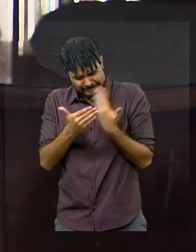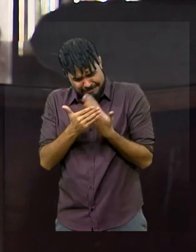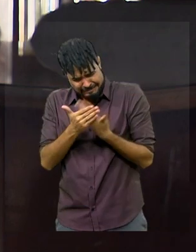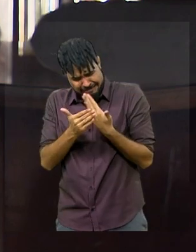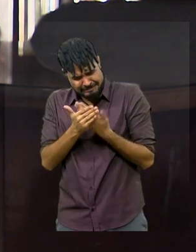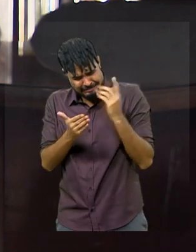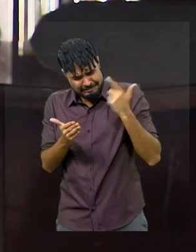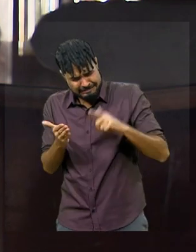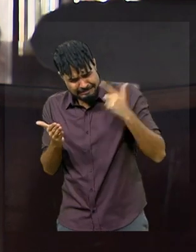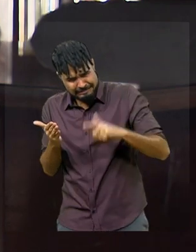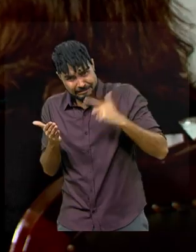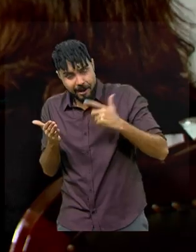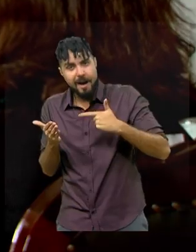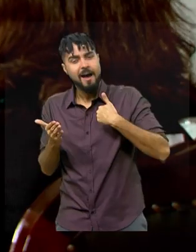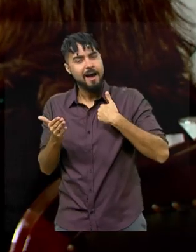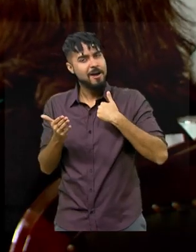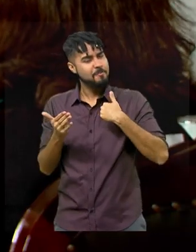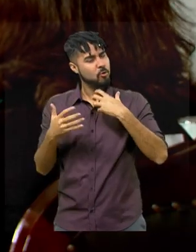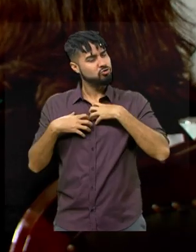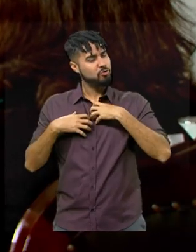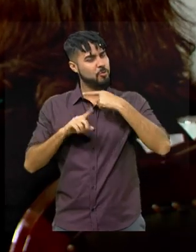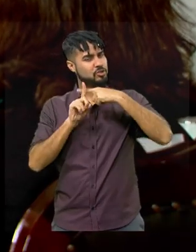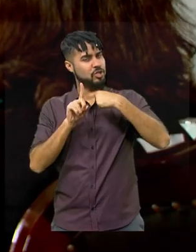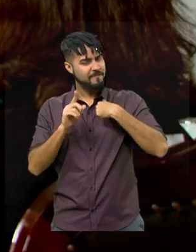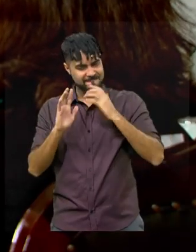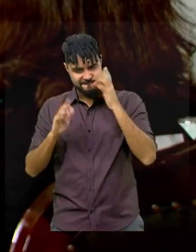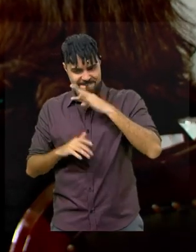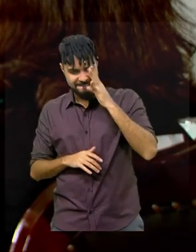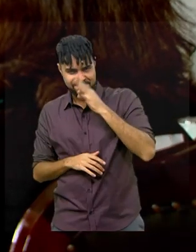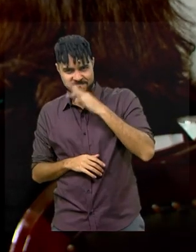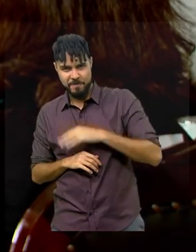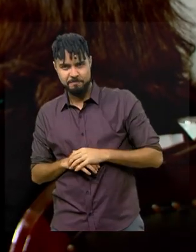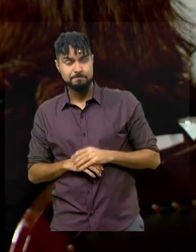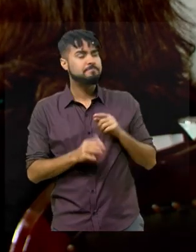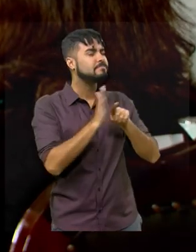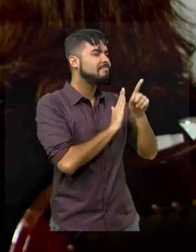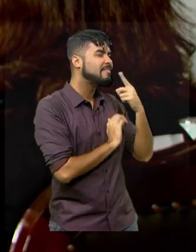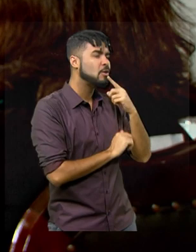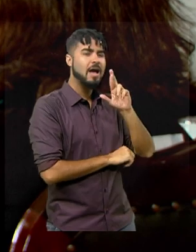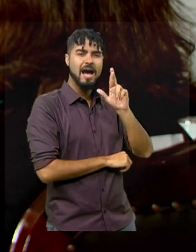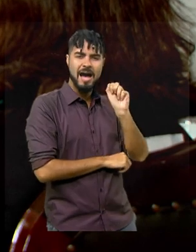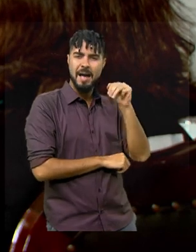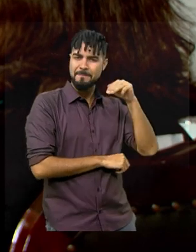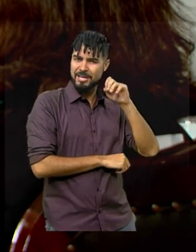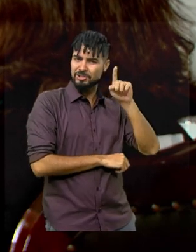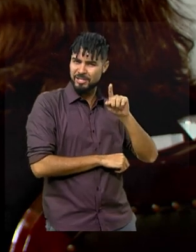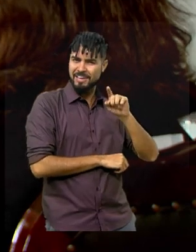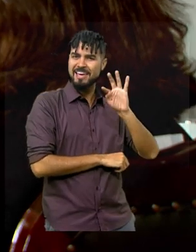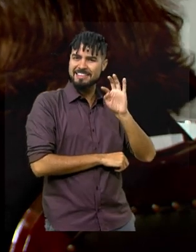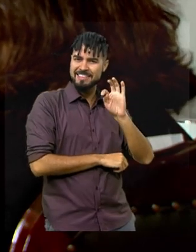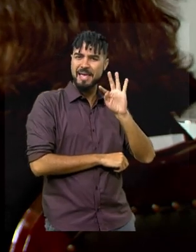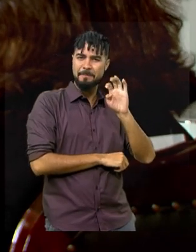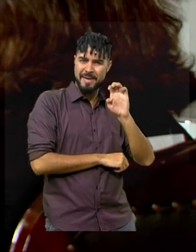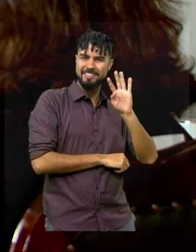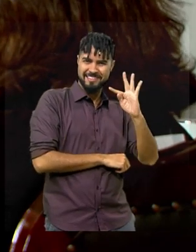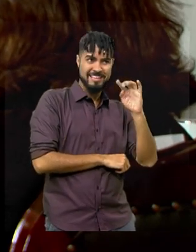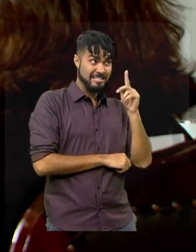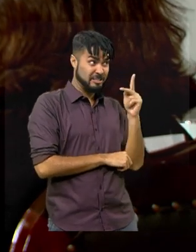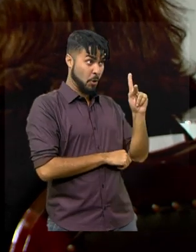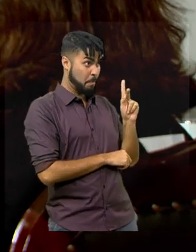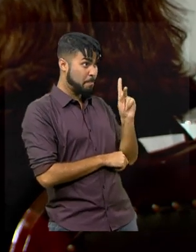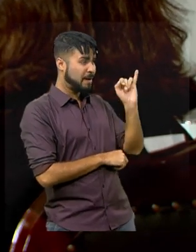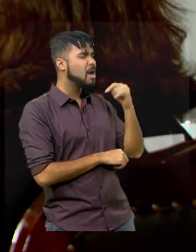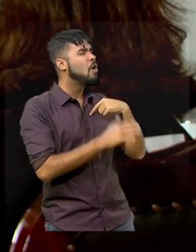que é um atributo que eu tenho. Vou aproveitar que a senhora falou do senador Ramos Tebet, do seu pai, para saber se havia uma